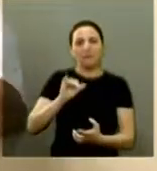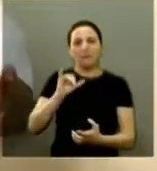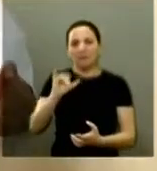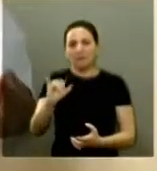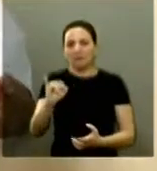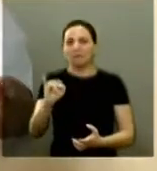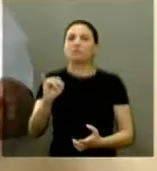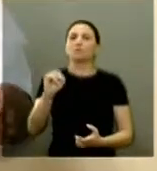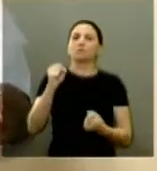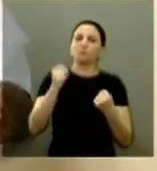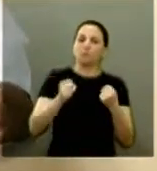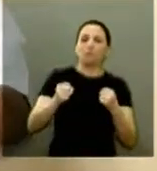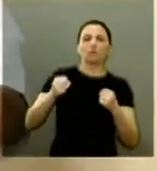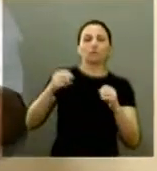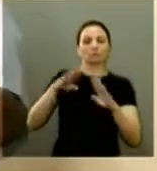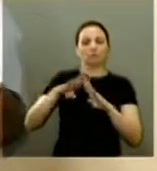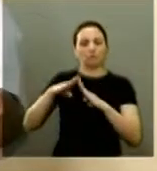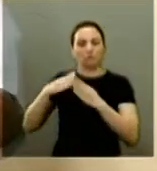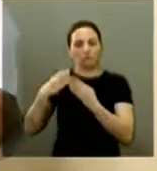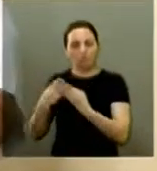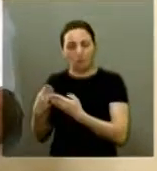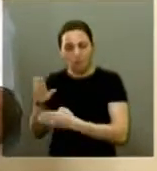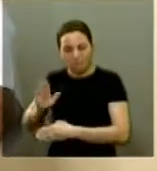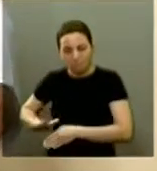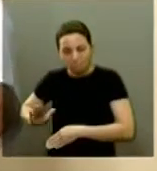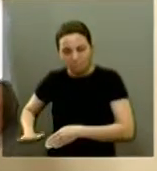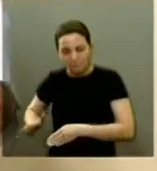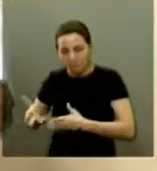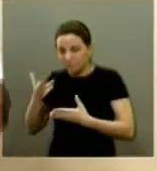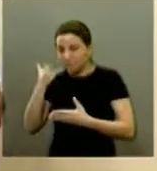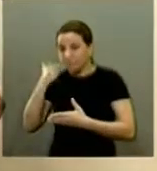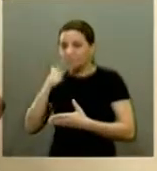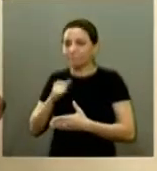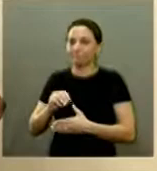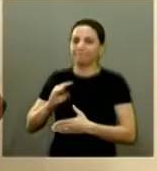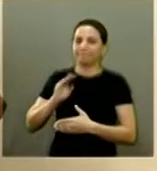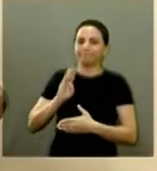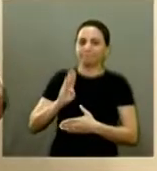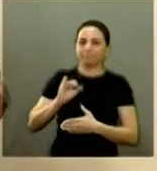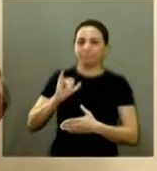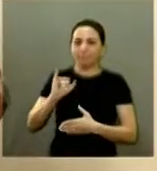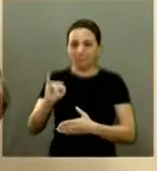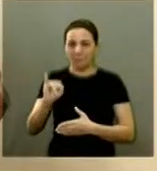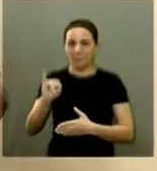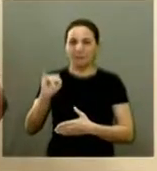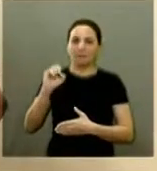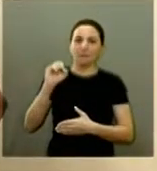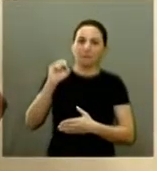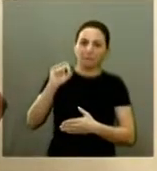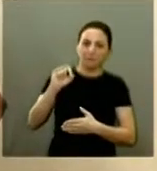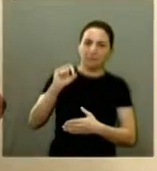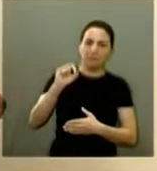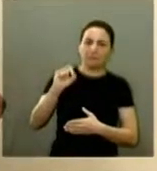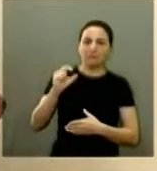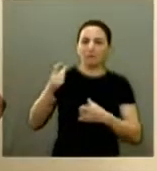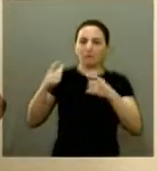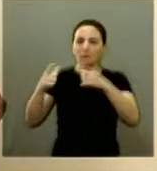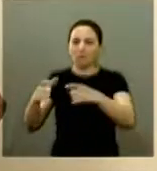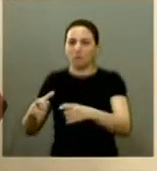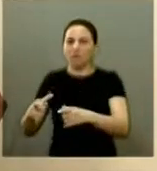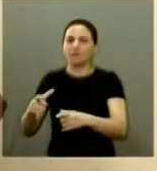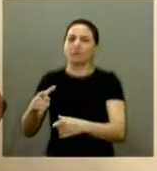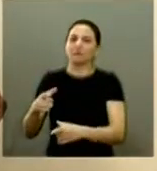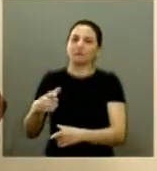poderiam ser feitos várias creches né bilhões né então onde talvez virarão